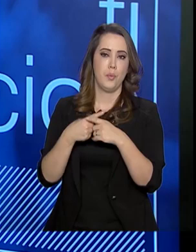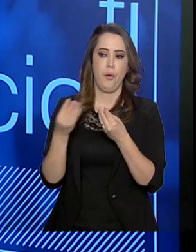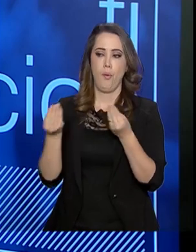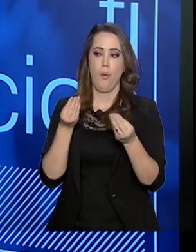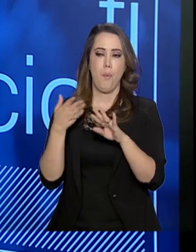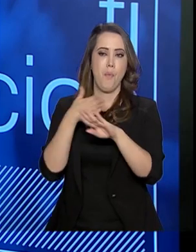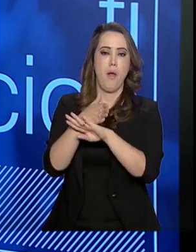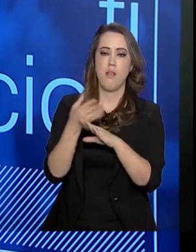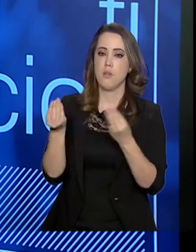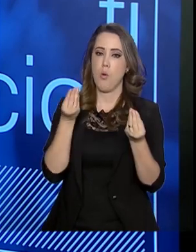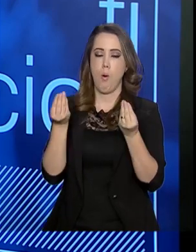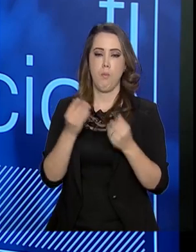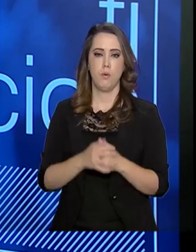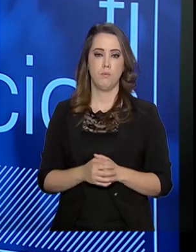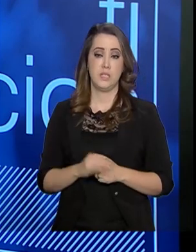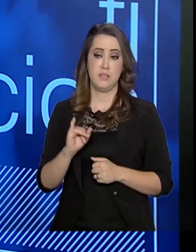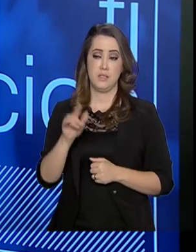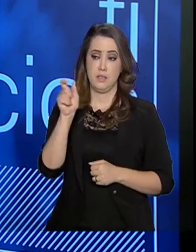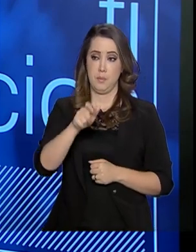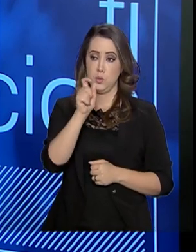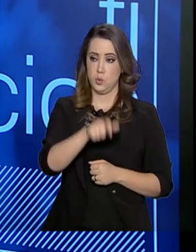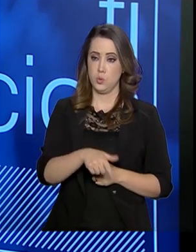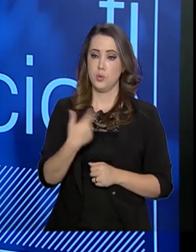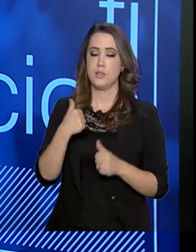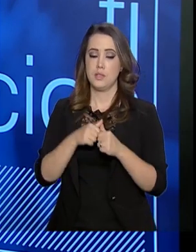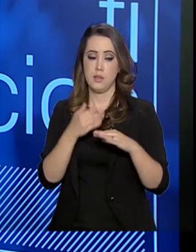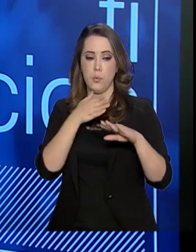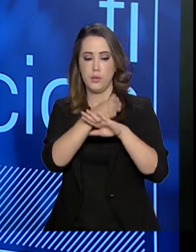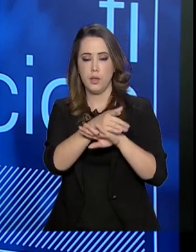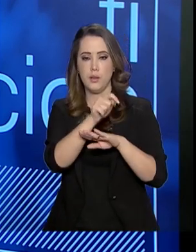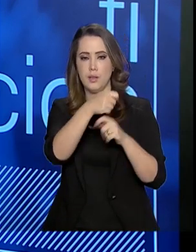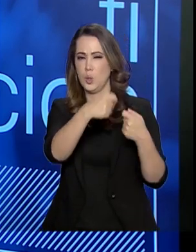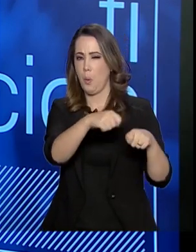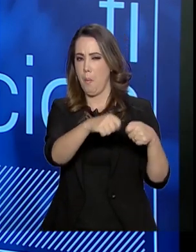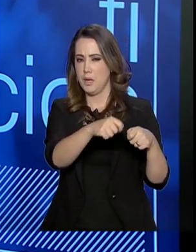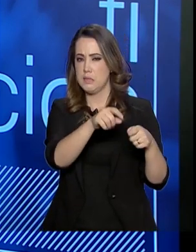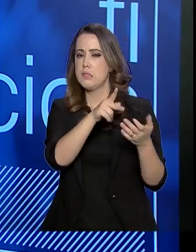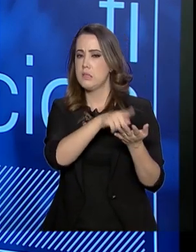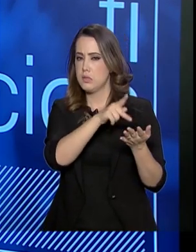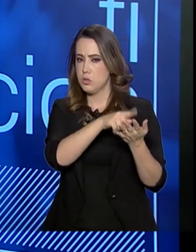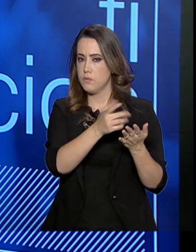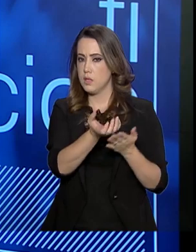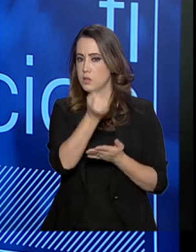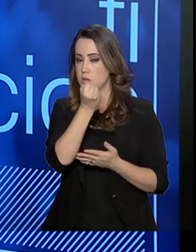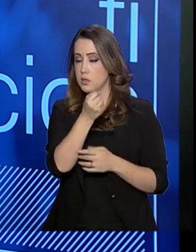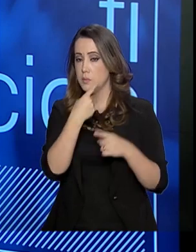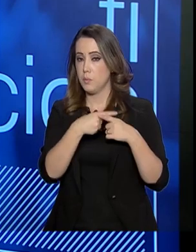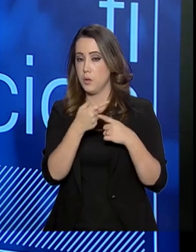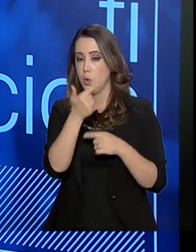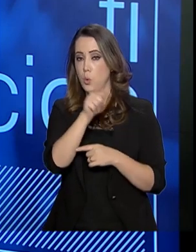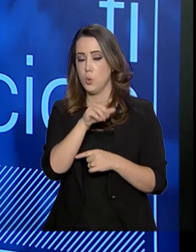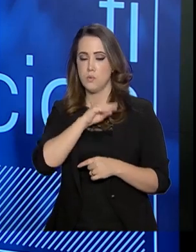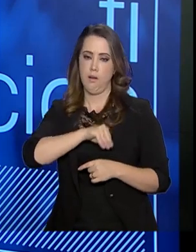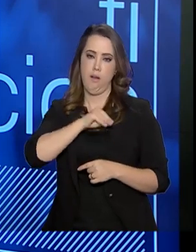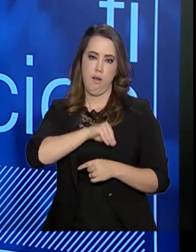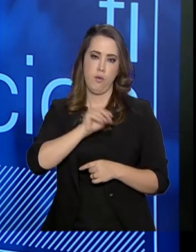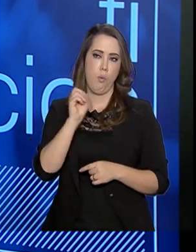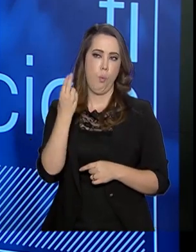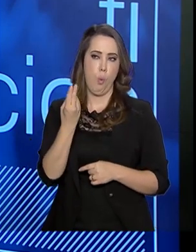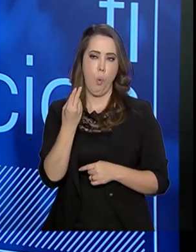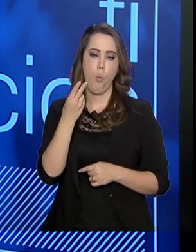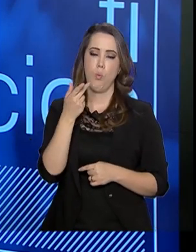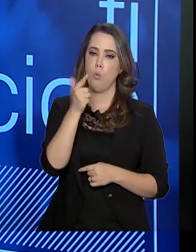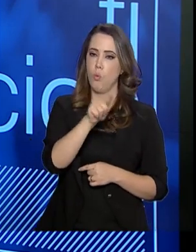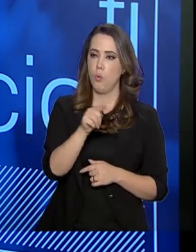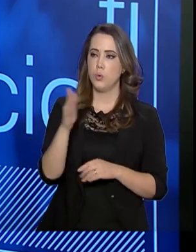tem como elas entrarem. Se você tem pessoas que estão lá dentro e que não precisam de ter esse recebimento porque tem outra fonte de renda ou